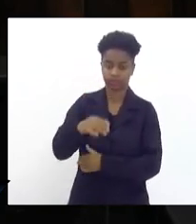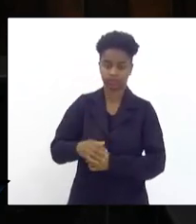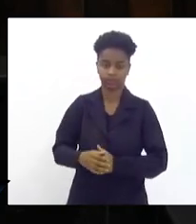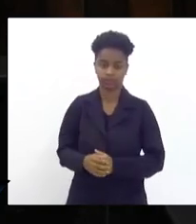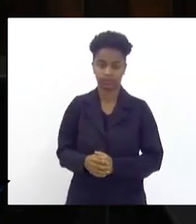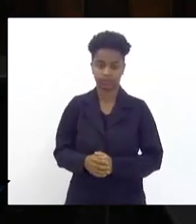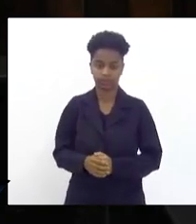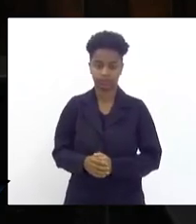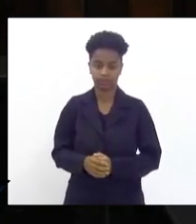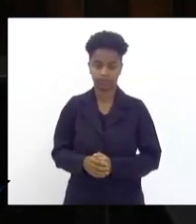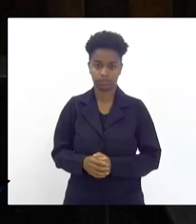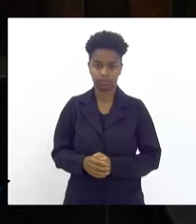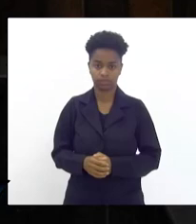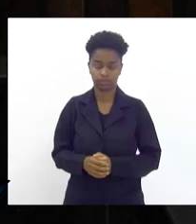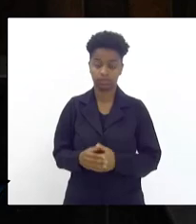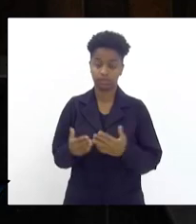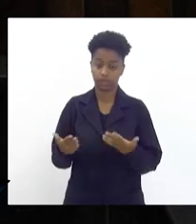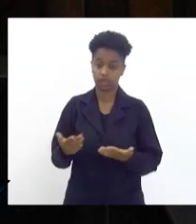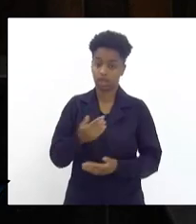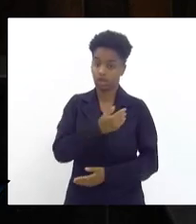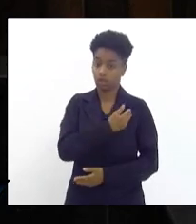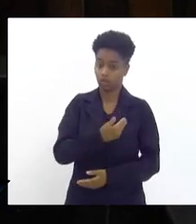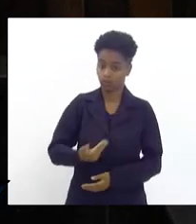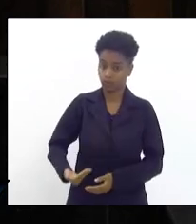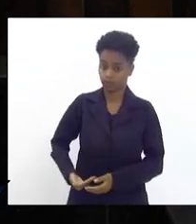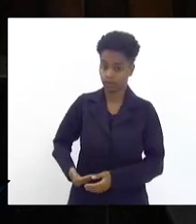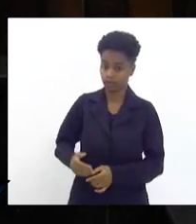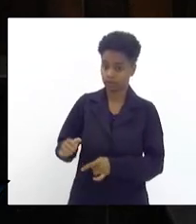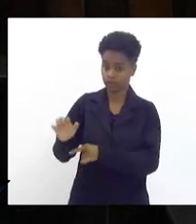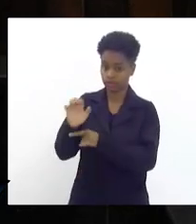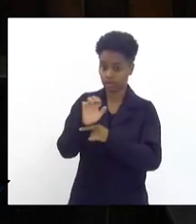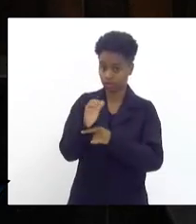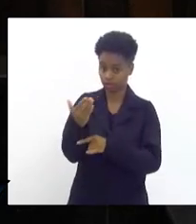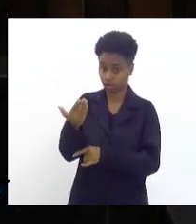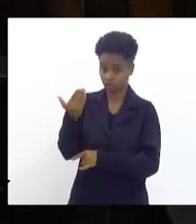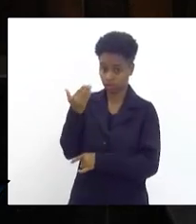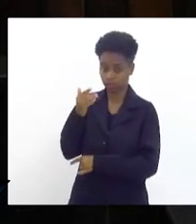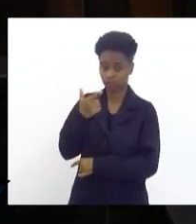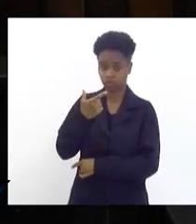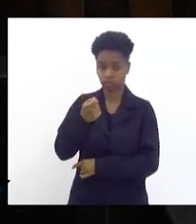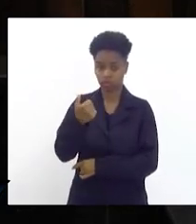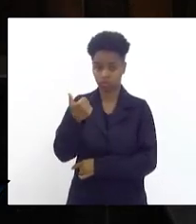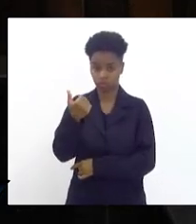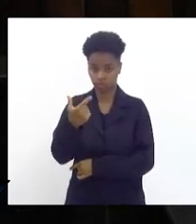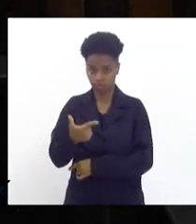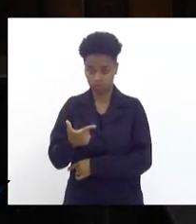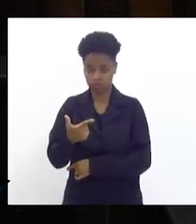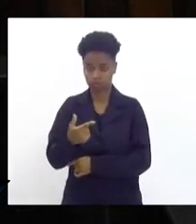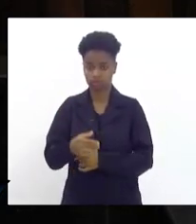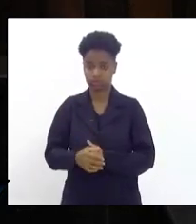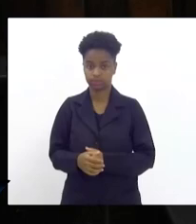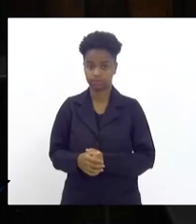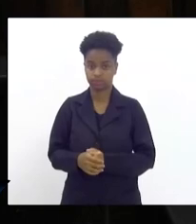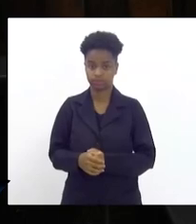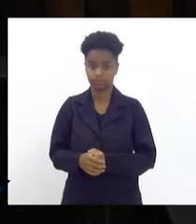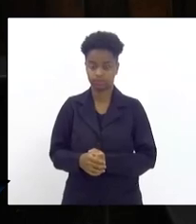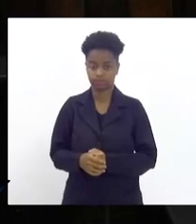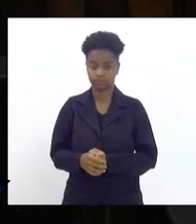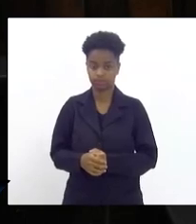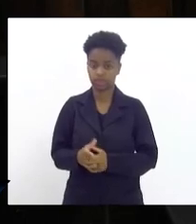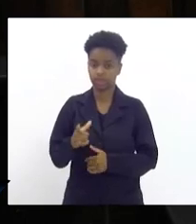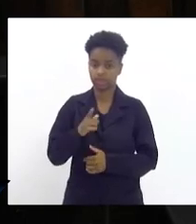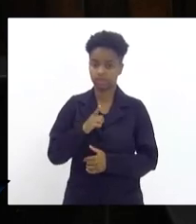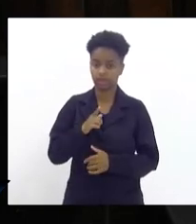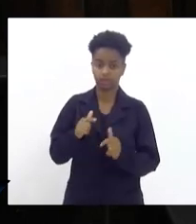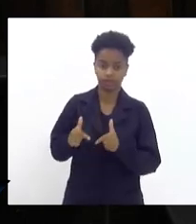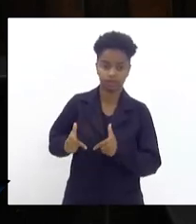o governo do Estado, à época, em 2012, entrou com uma ação